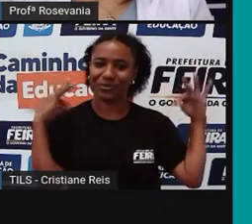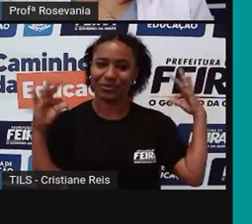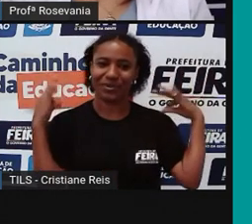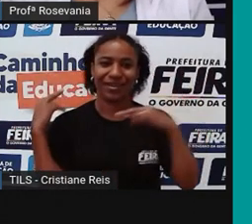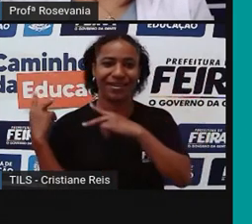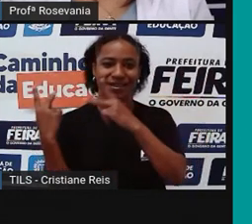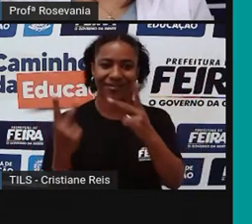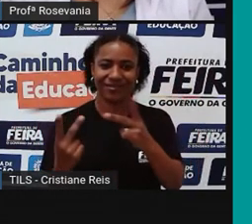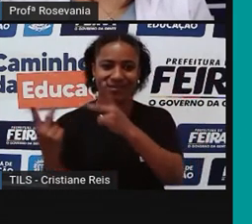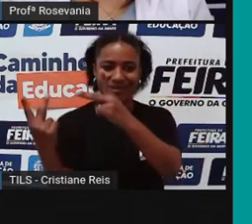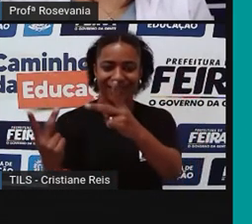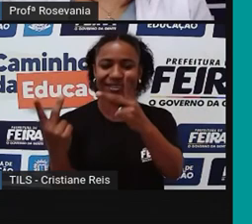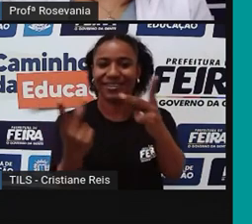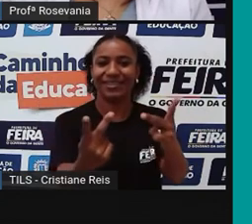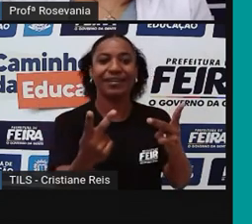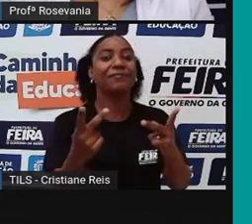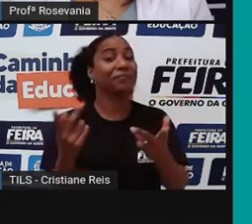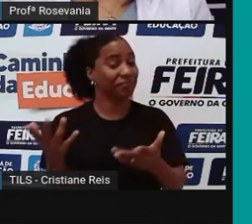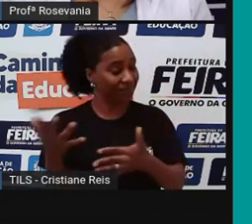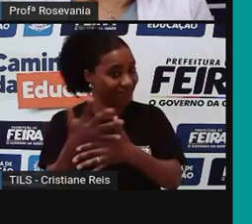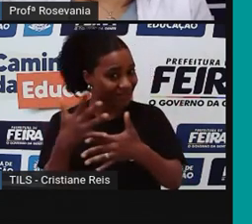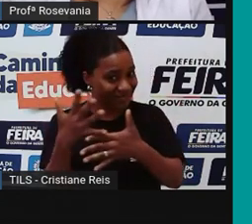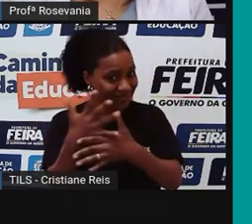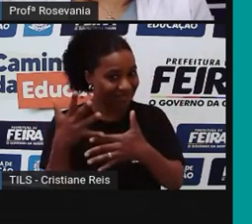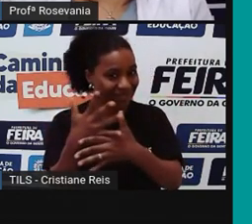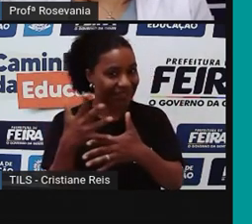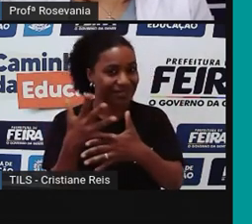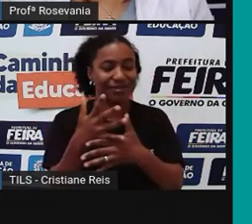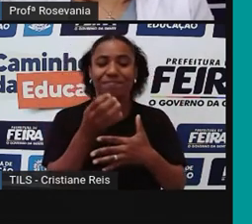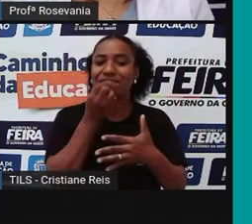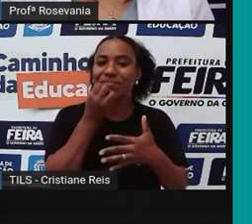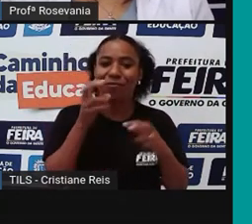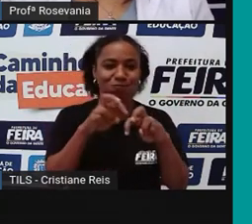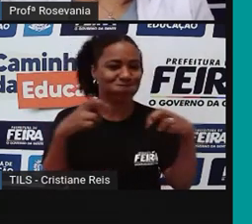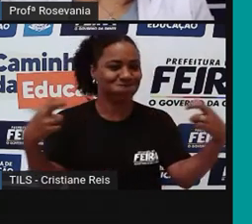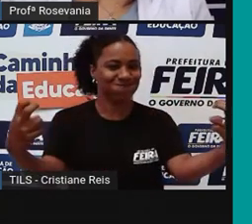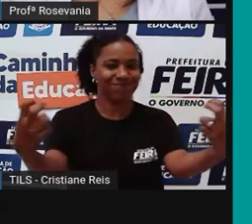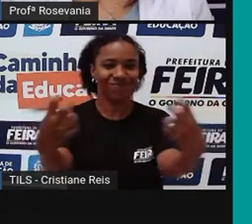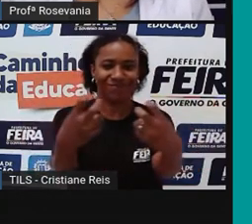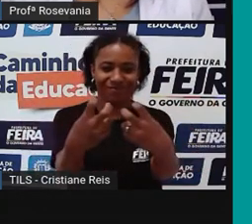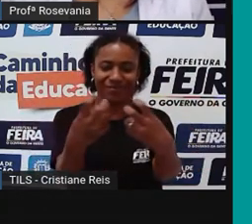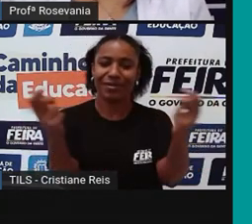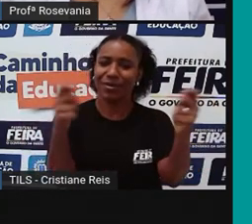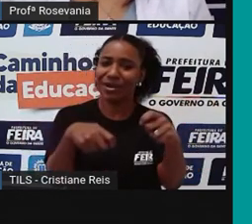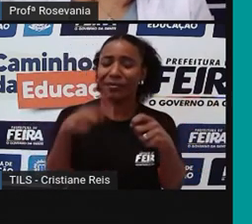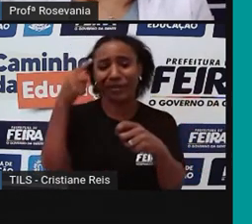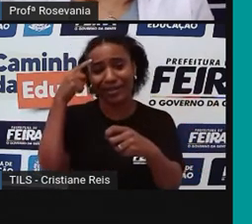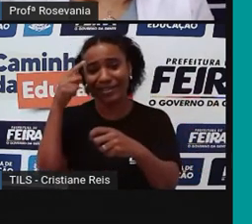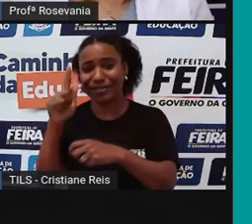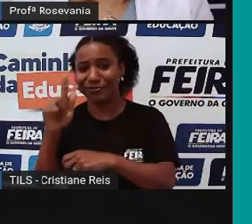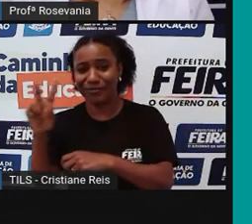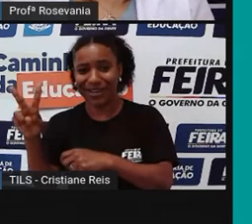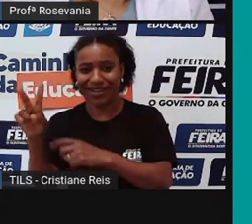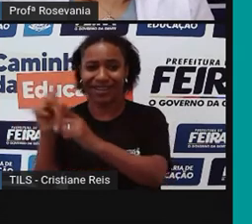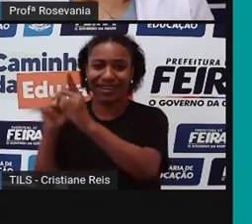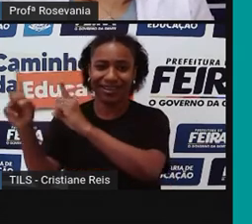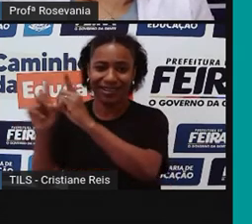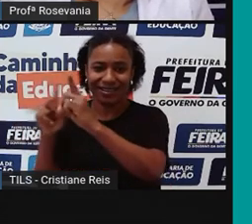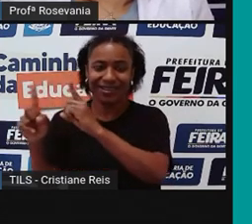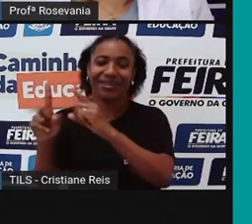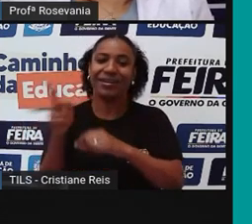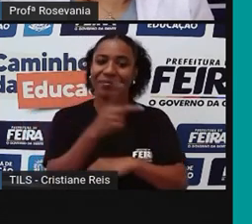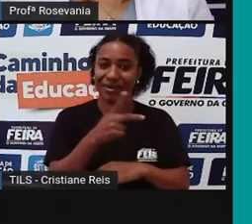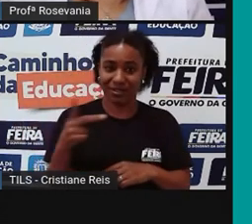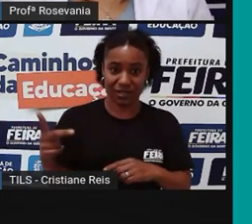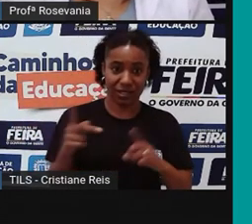que a gente mostra um outro lado da cidade, que, normalmente, a gente fala, não é só da parte central da cidade, da Getúlio Vargas, né, da Presidente